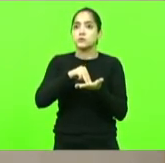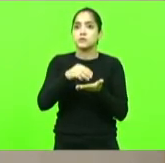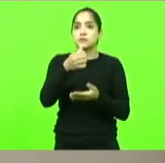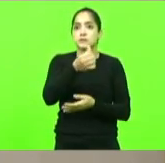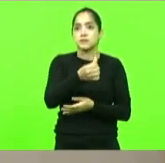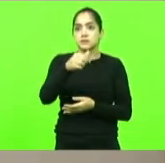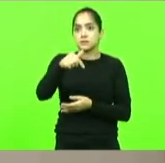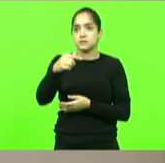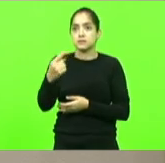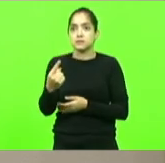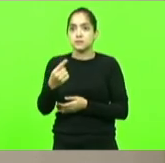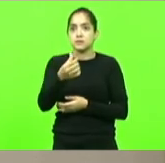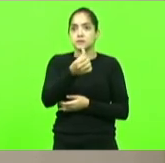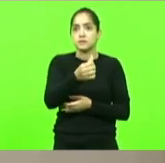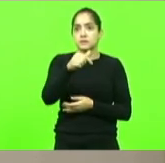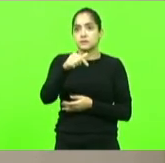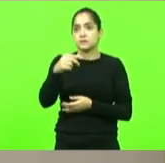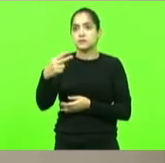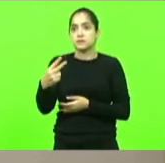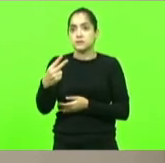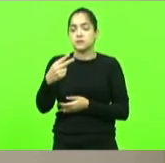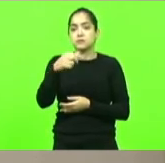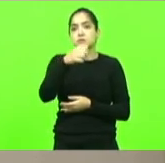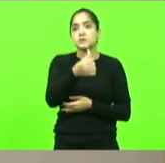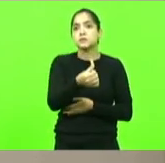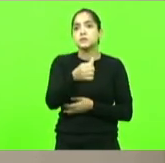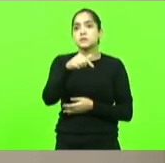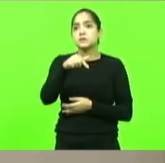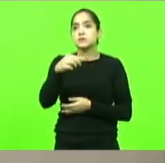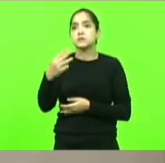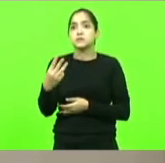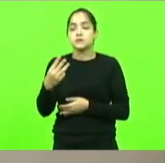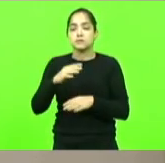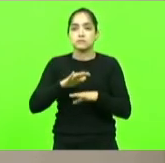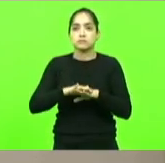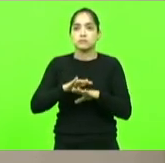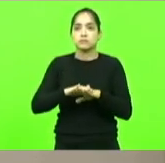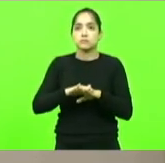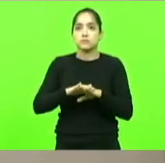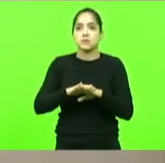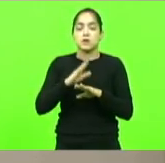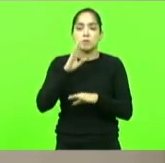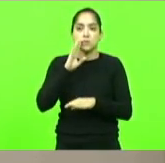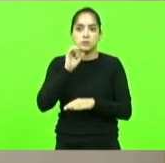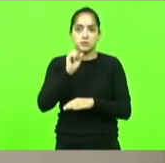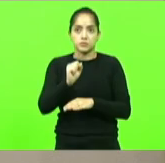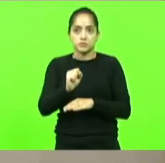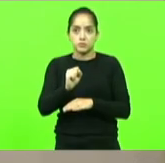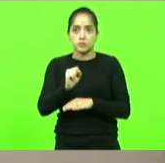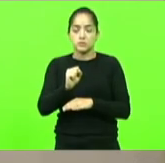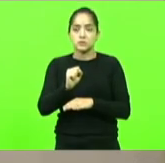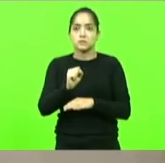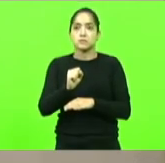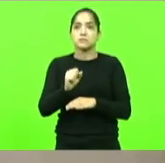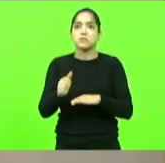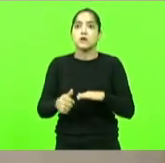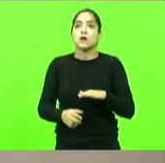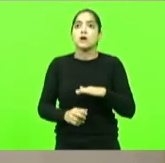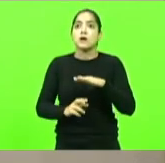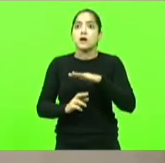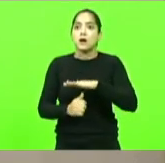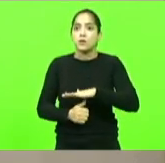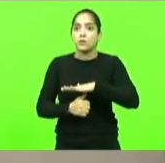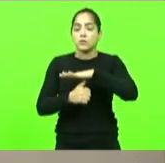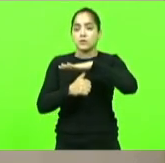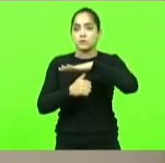671 672 e 673 autor deputado Bruno Souza manifestando apelo ao reitor ao diretor do centro